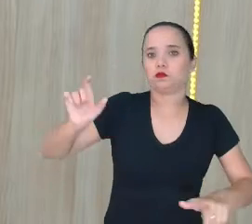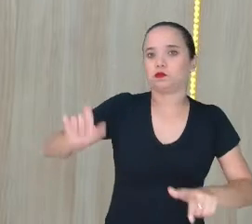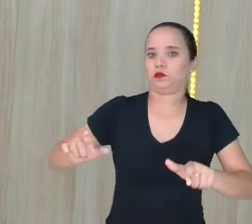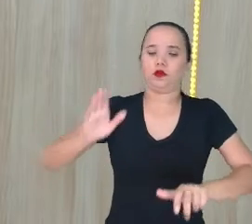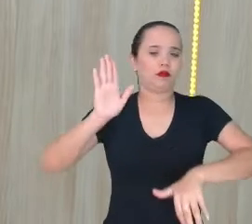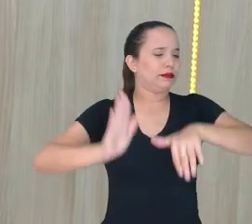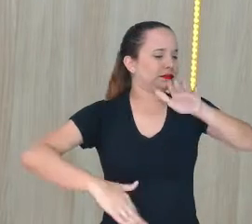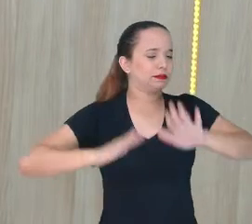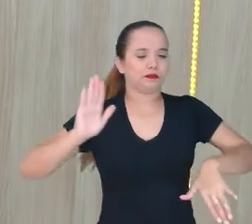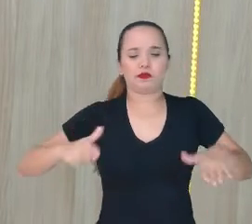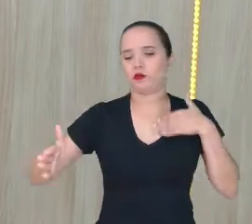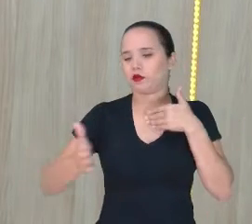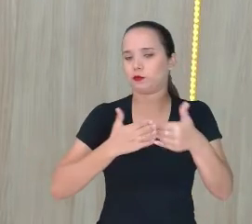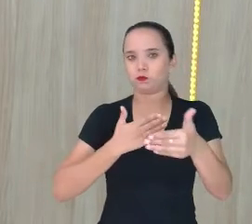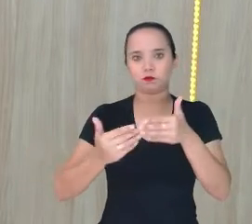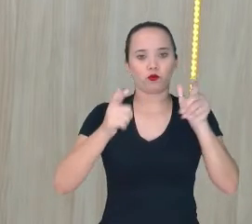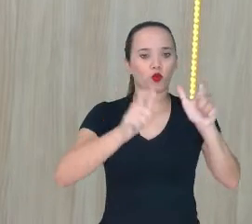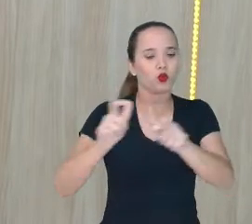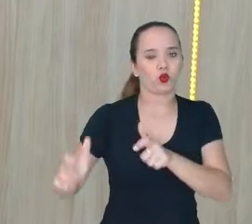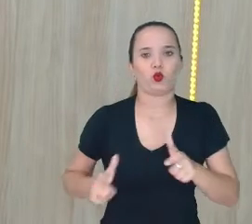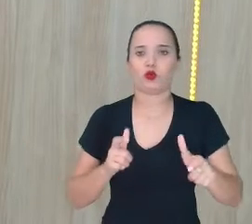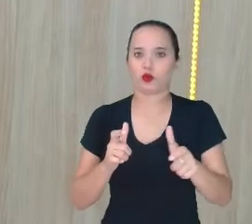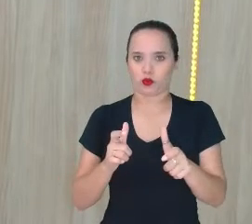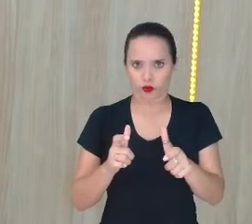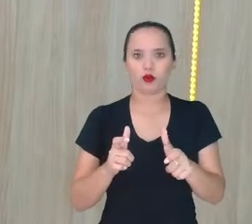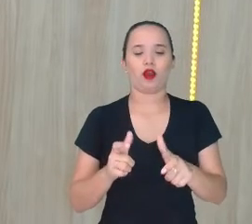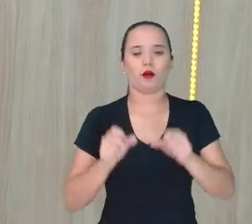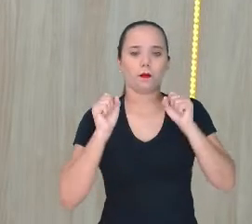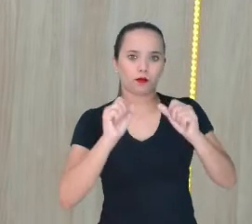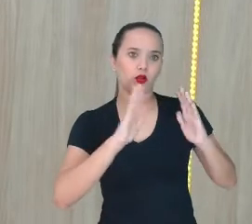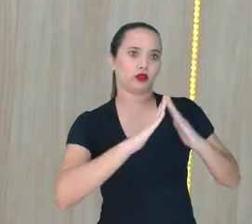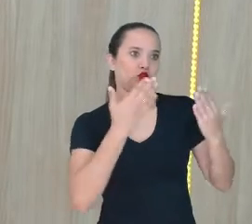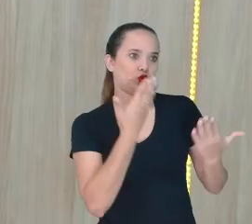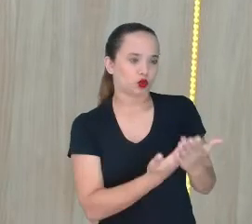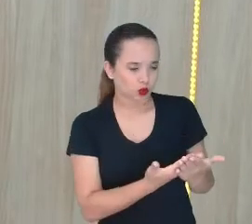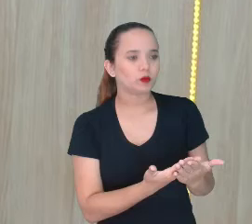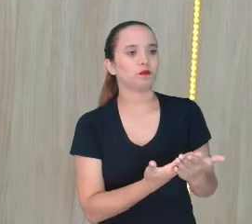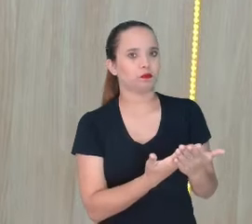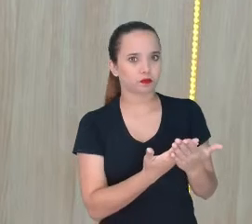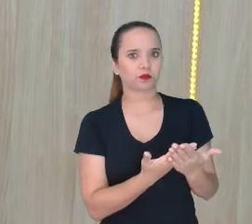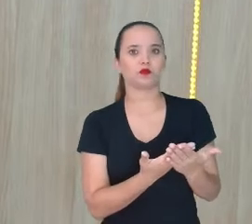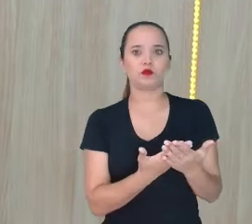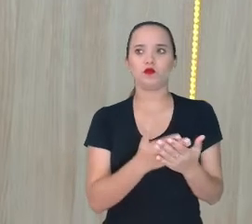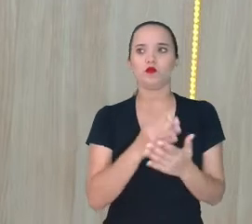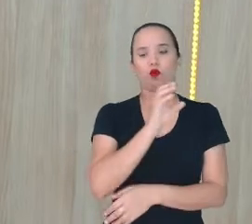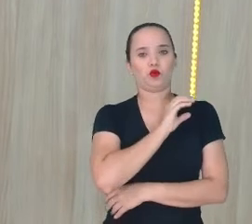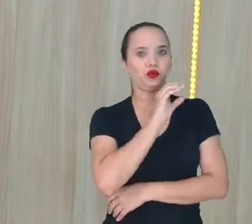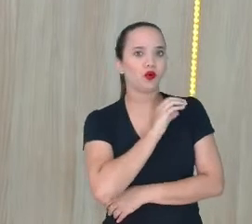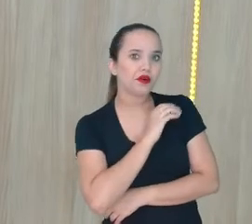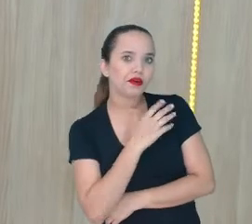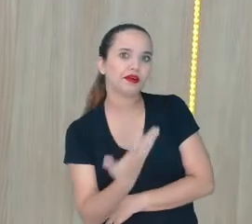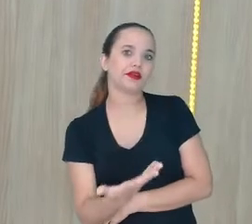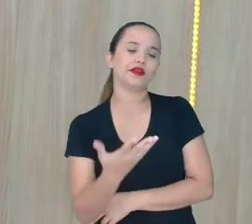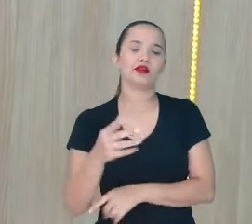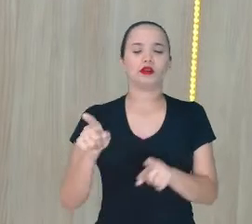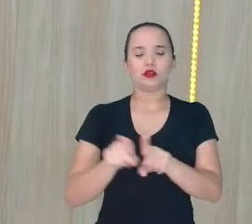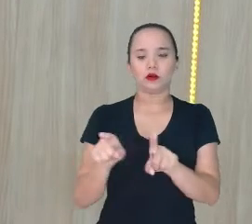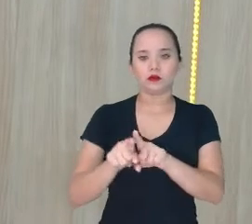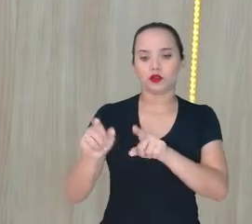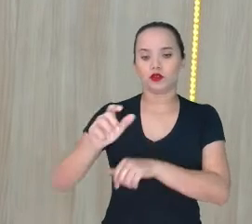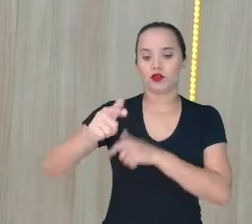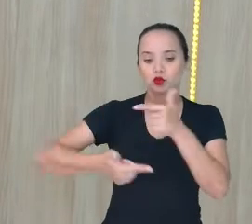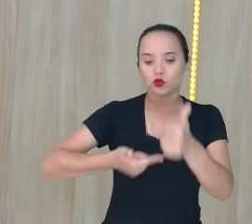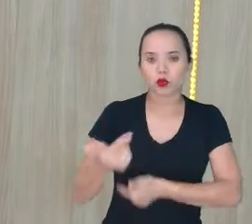Independentemente Do local Em que você esteja Pode ser na escola Professora Respeitar o colega Pode ser No